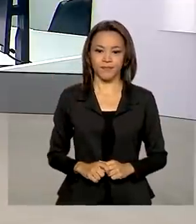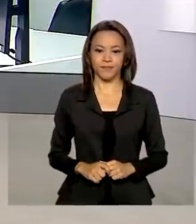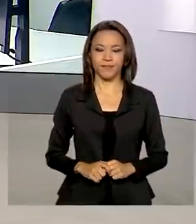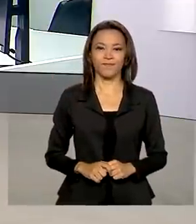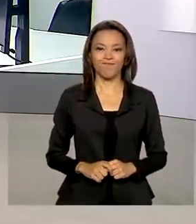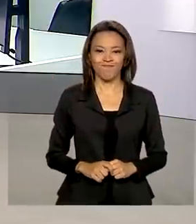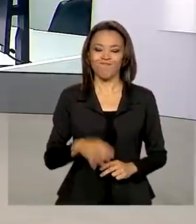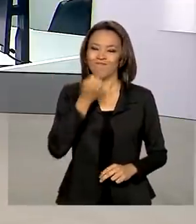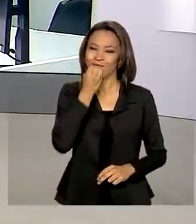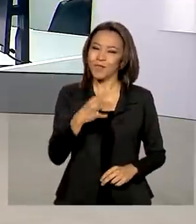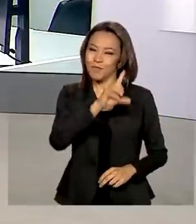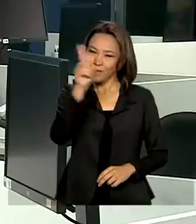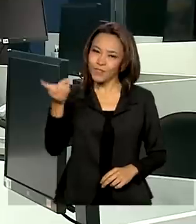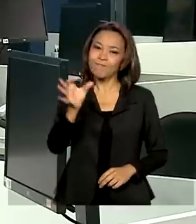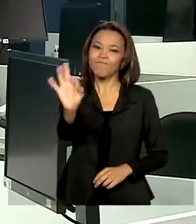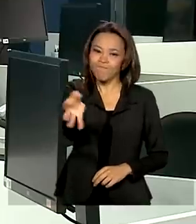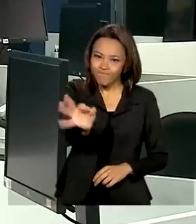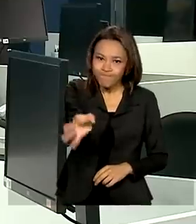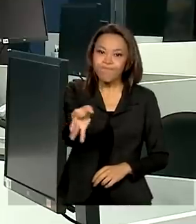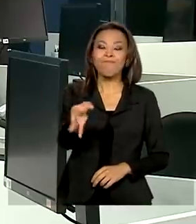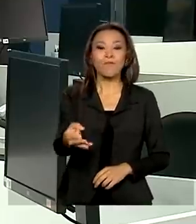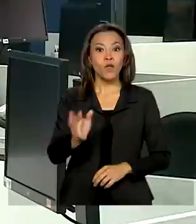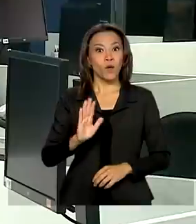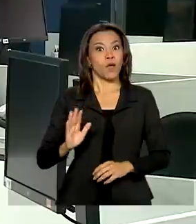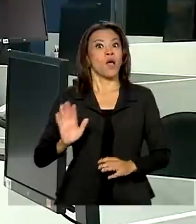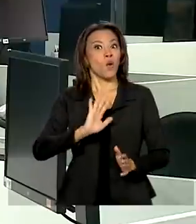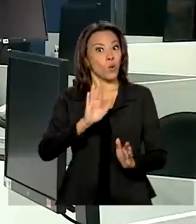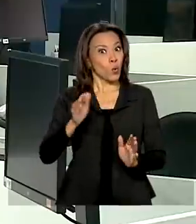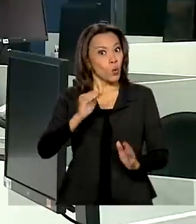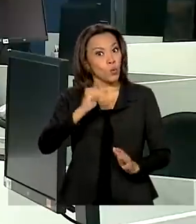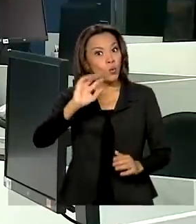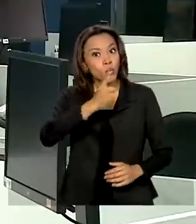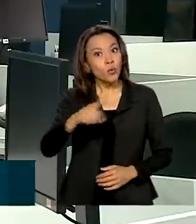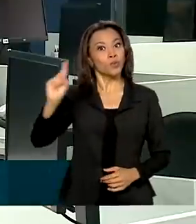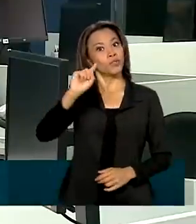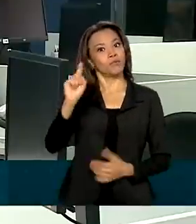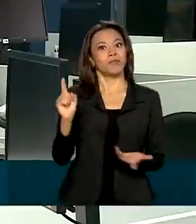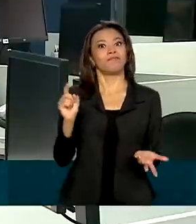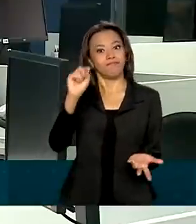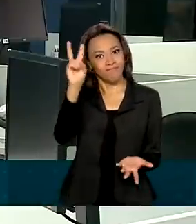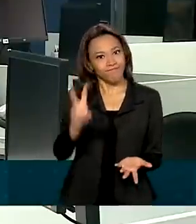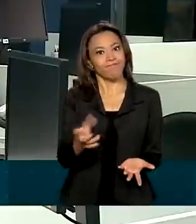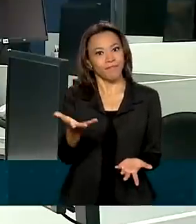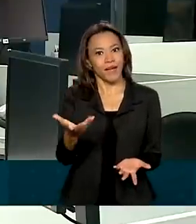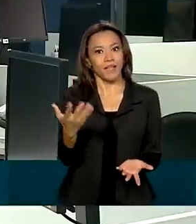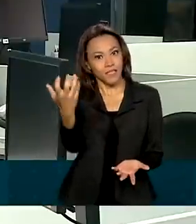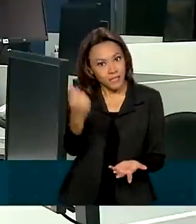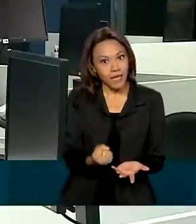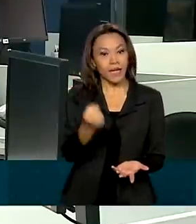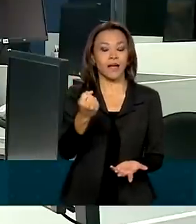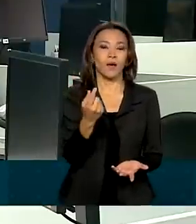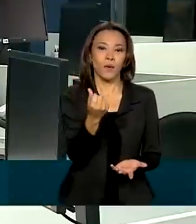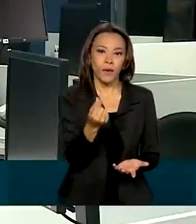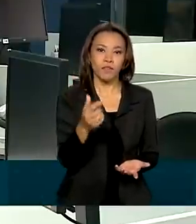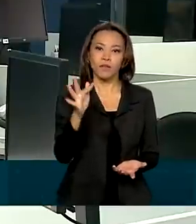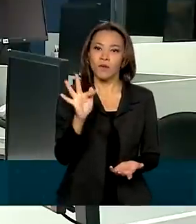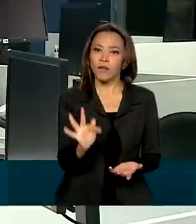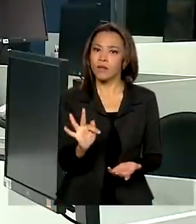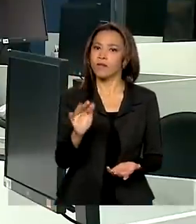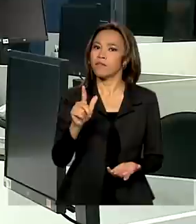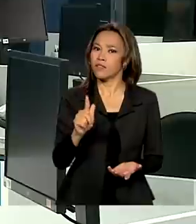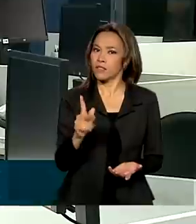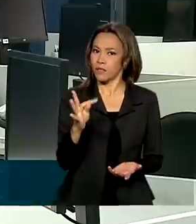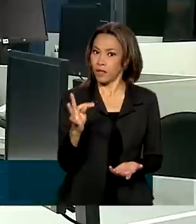Bom dia, Renata. Isso mesmo. Essa deve ser a última chance do trabalhador que quiser receber o FGTS emergencial.